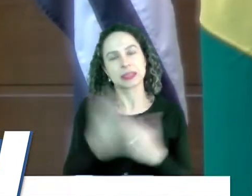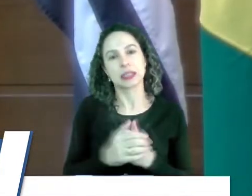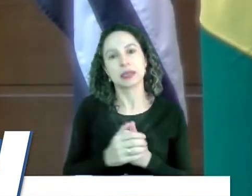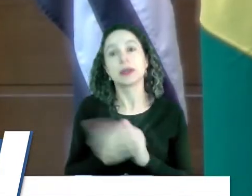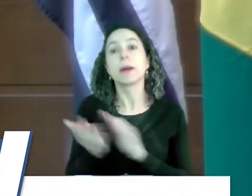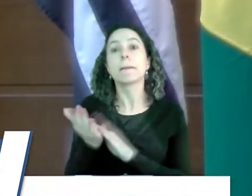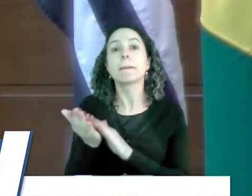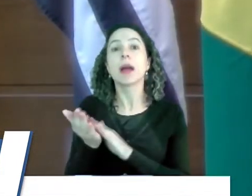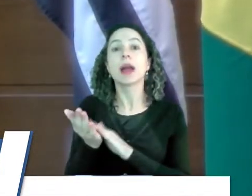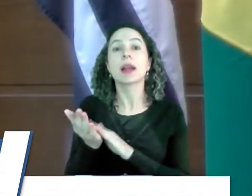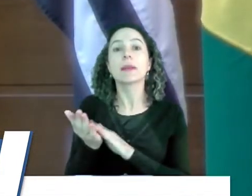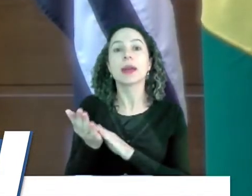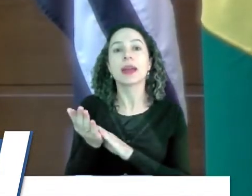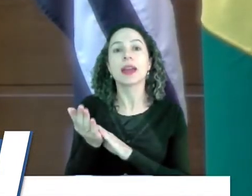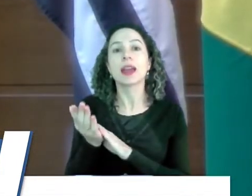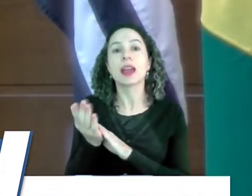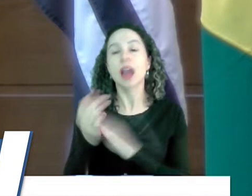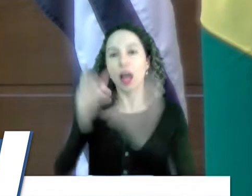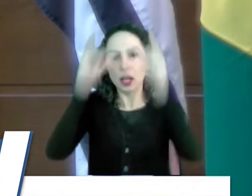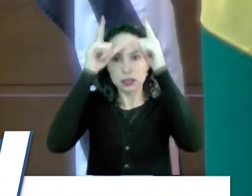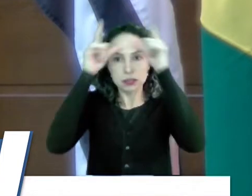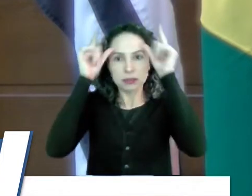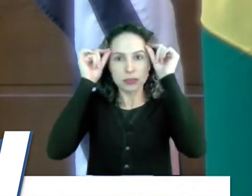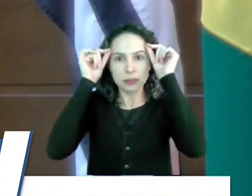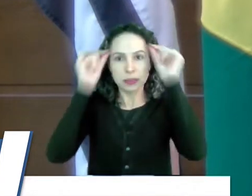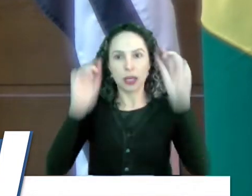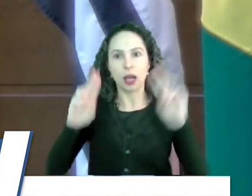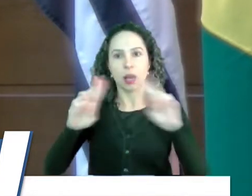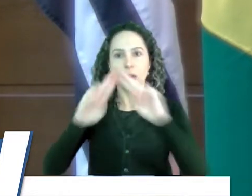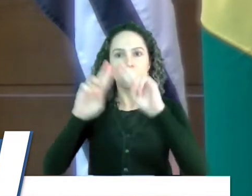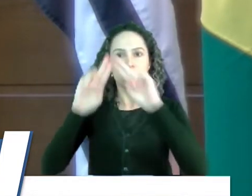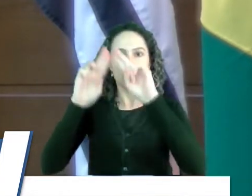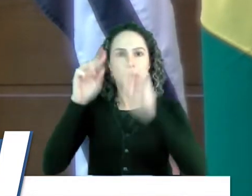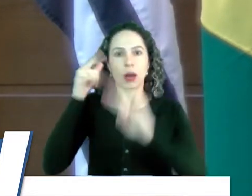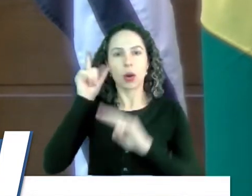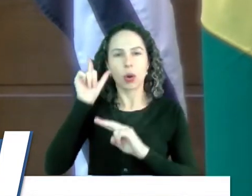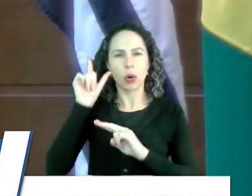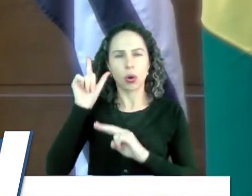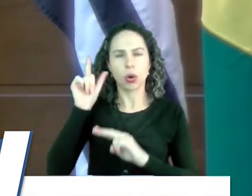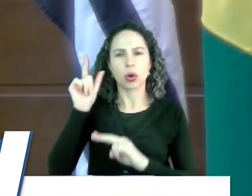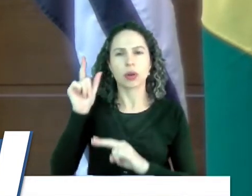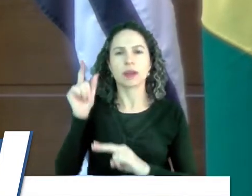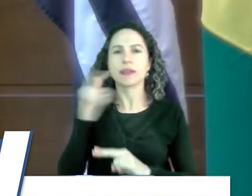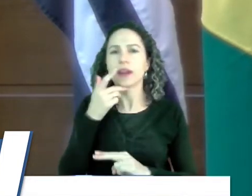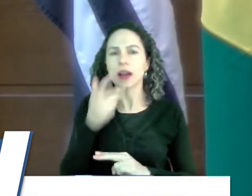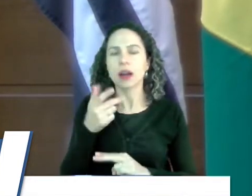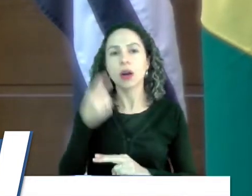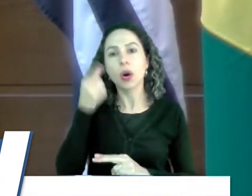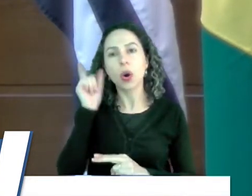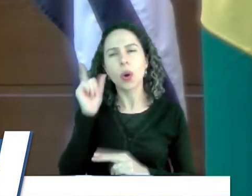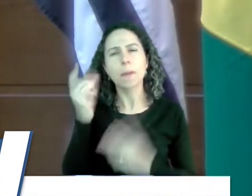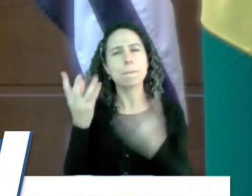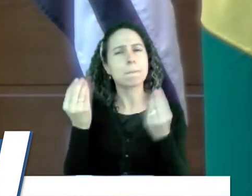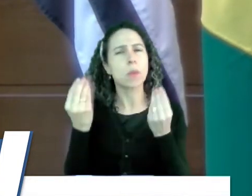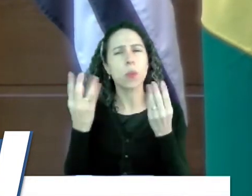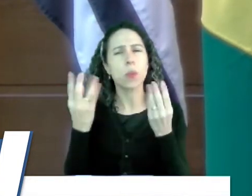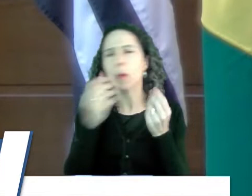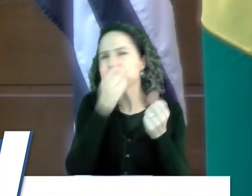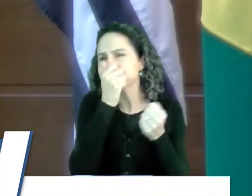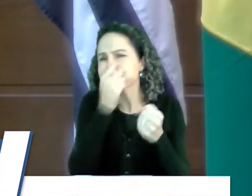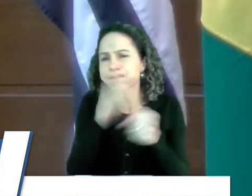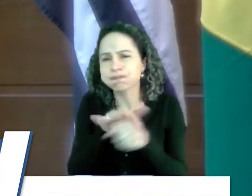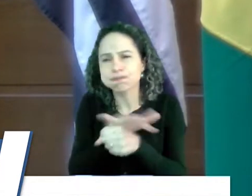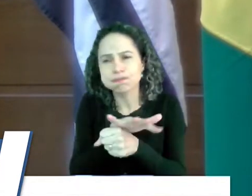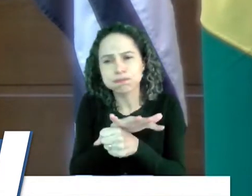as enfermeiras, lá na Unimed, ontem, igual muita gente estava falando, ontem tinha muita gente lá, tem pessoa que foi